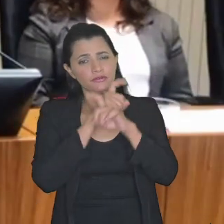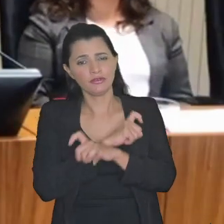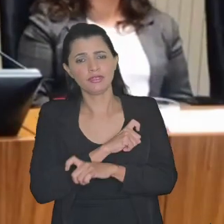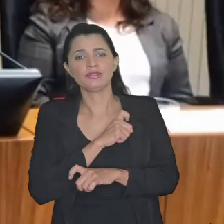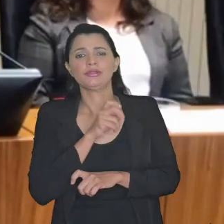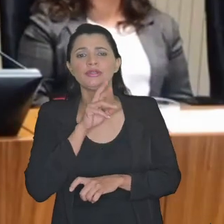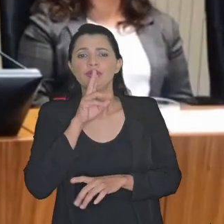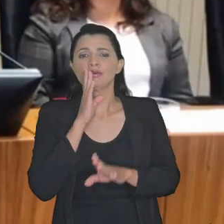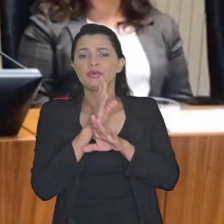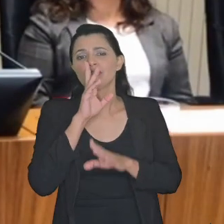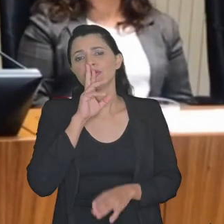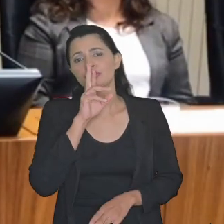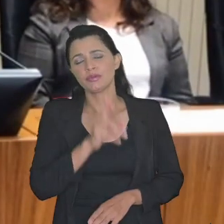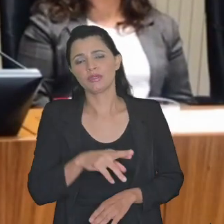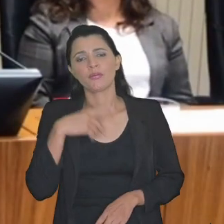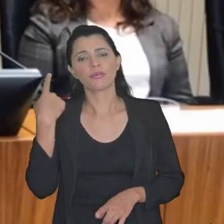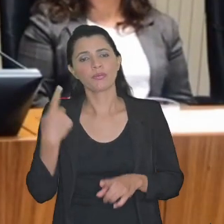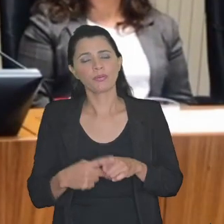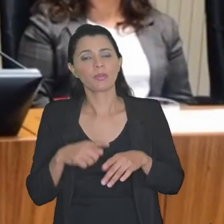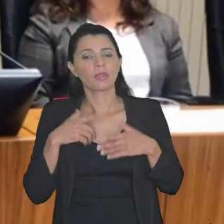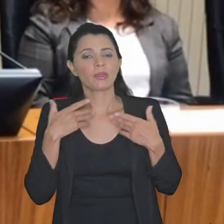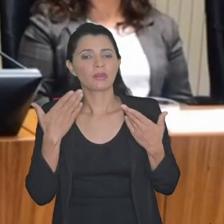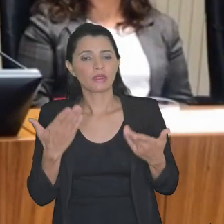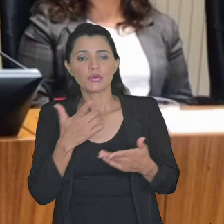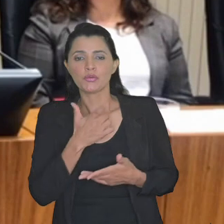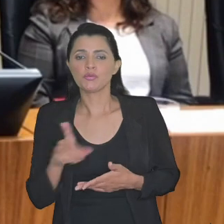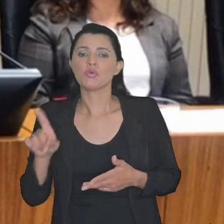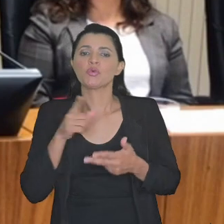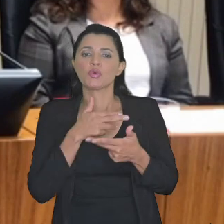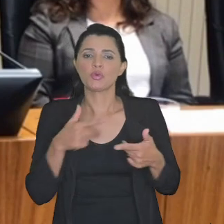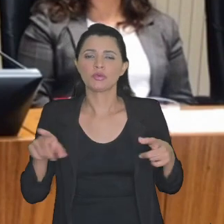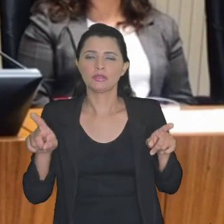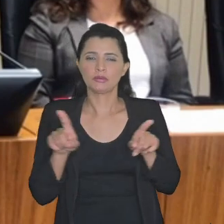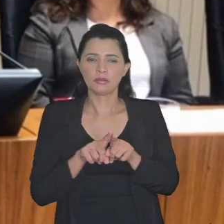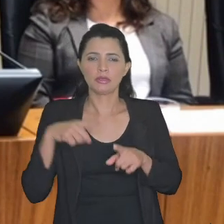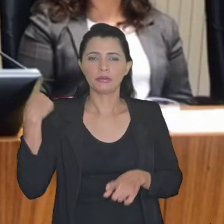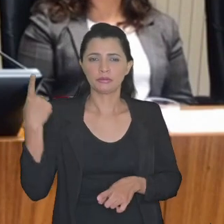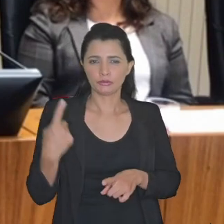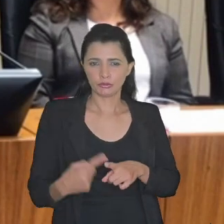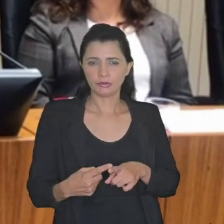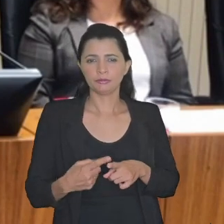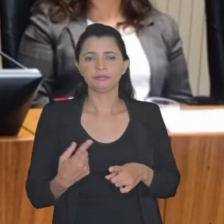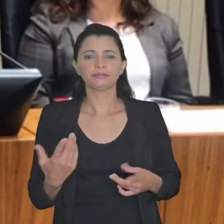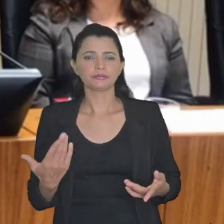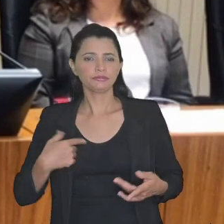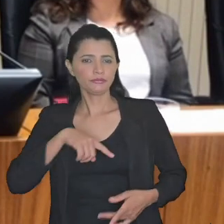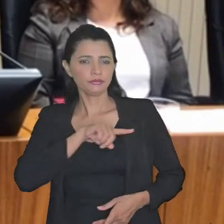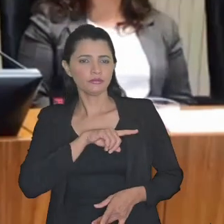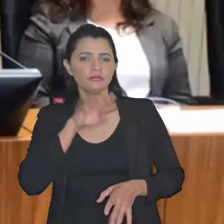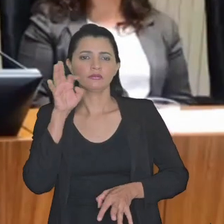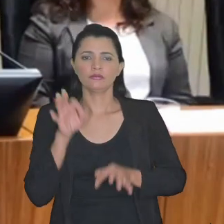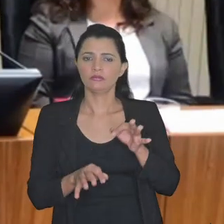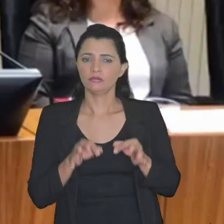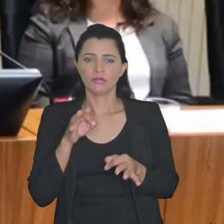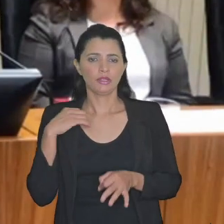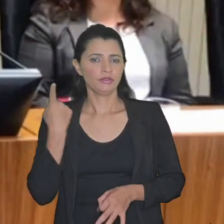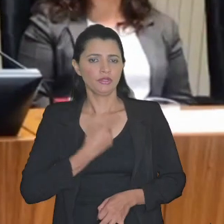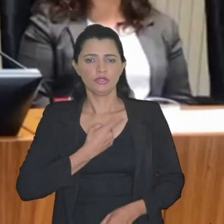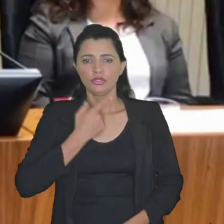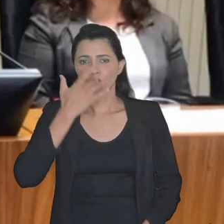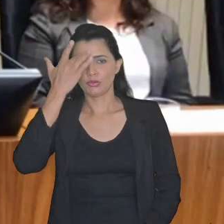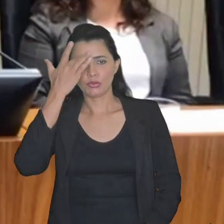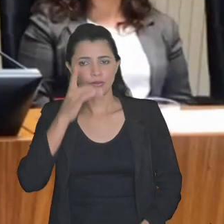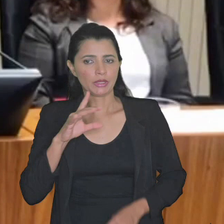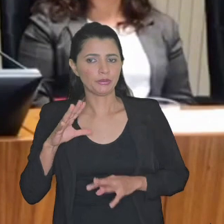problema difícil de solução porque e aí uma outra coisa também porque nós